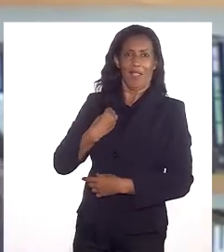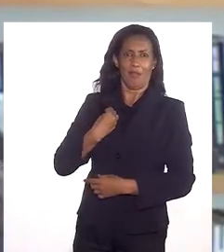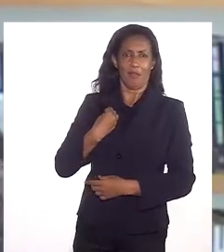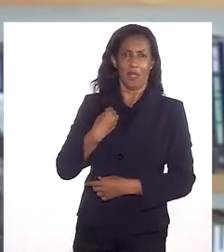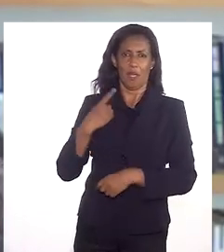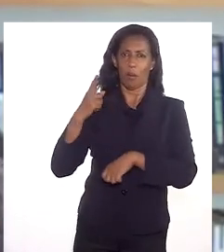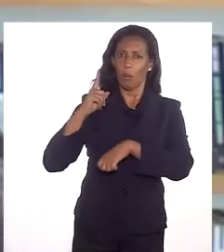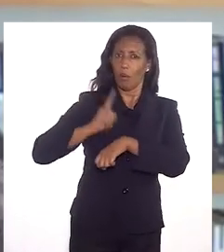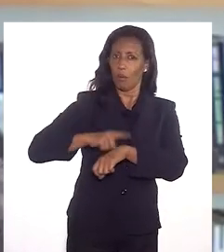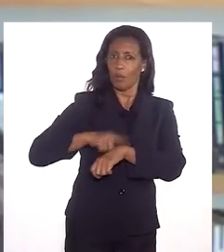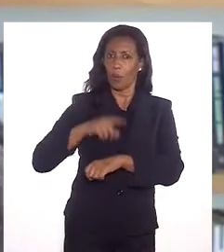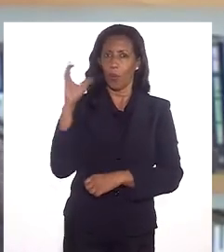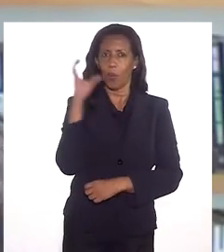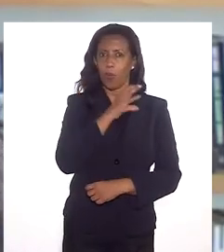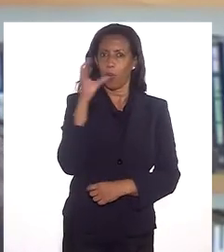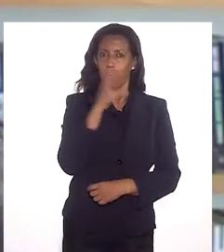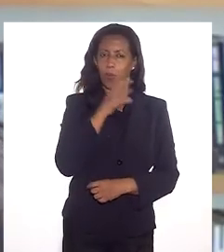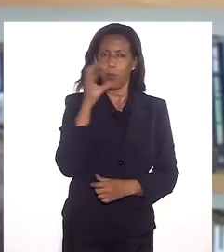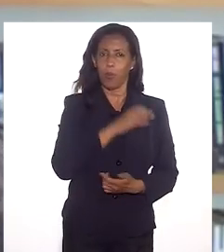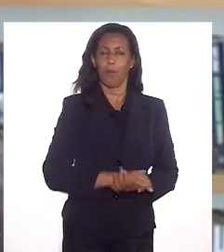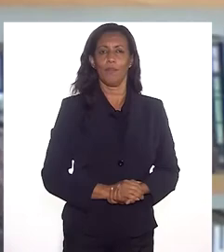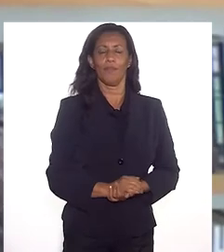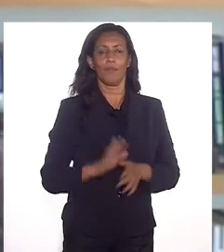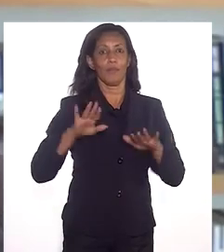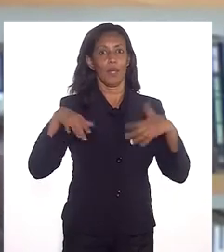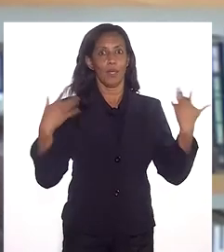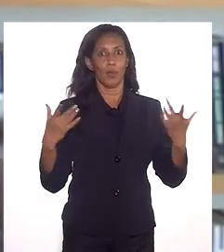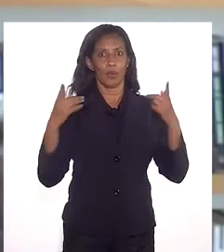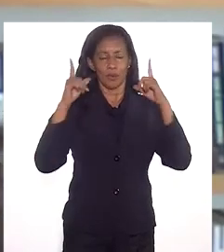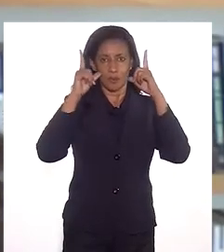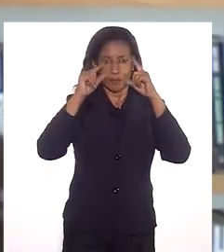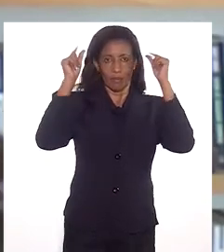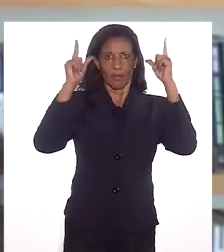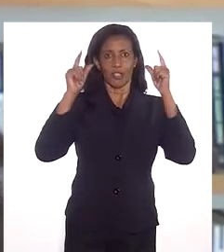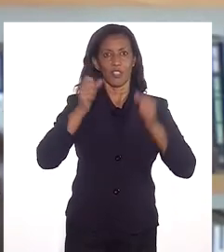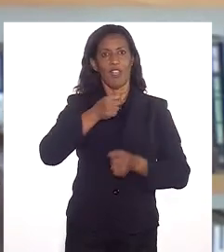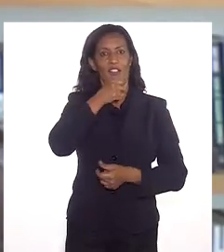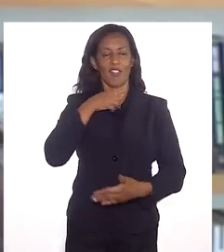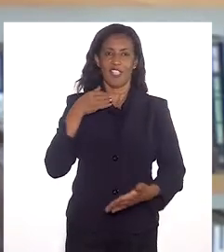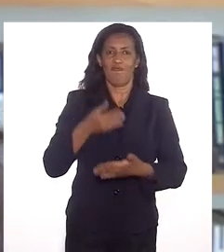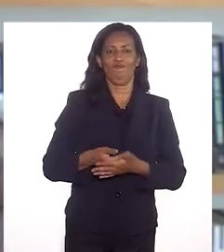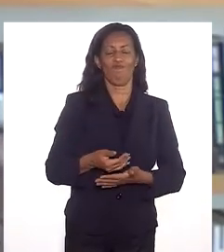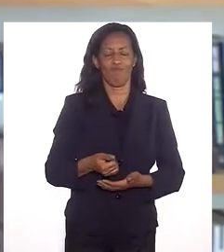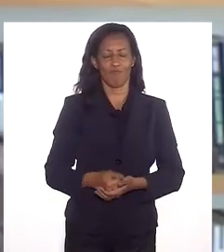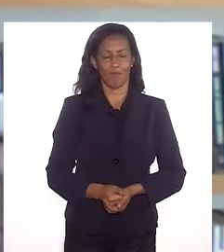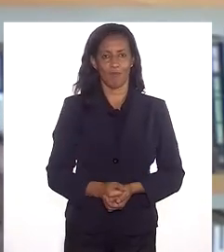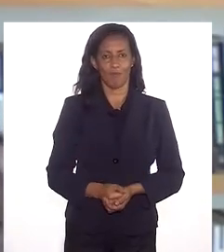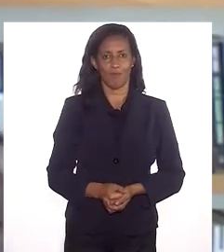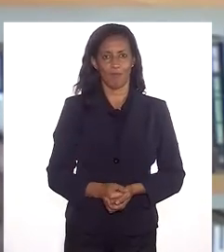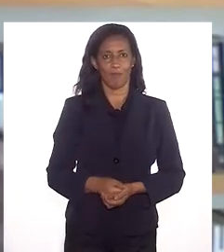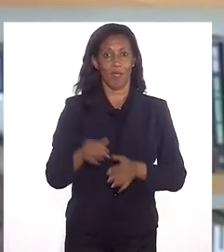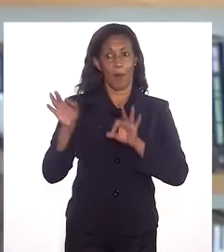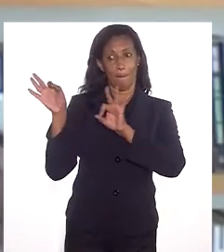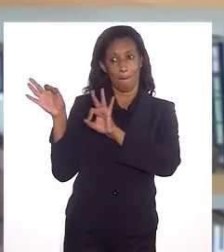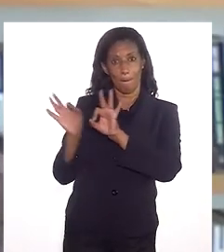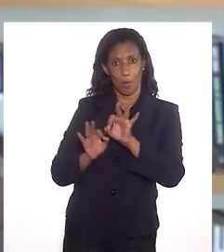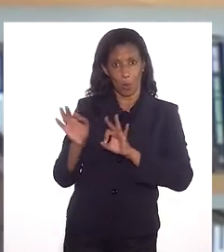muito pouco tempo, porque o tempo passa tão depressa. E quando a gente pisca, a velhice chegou.